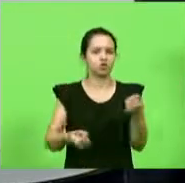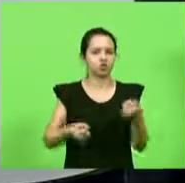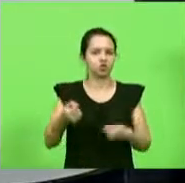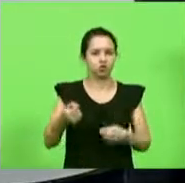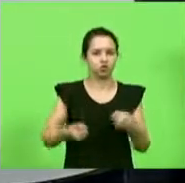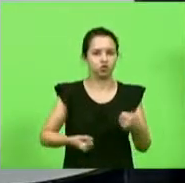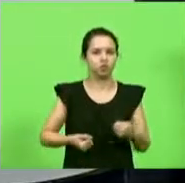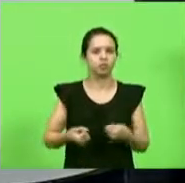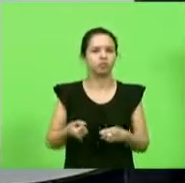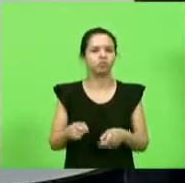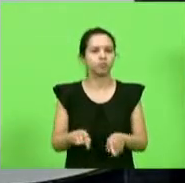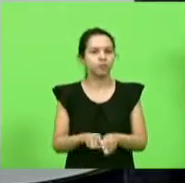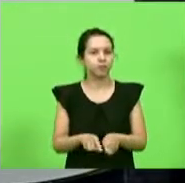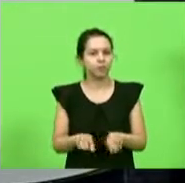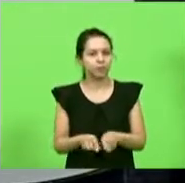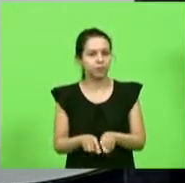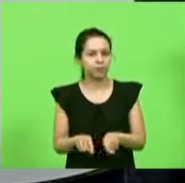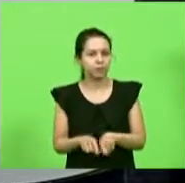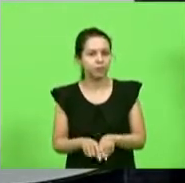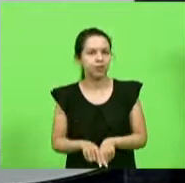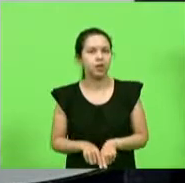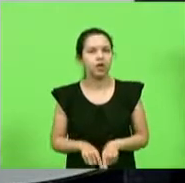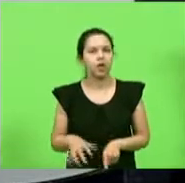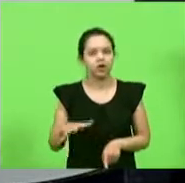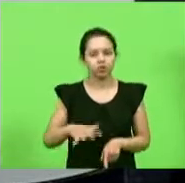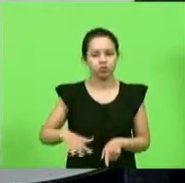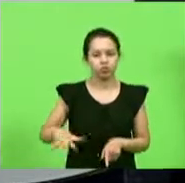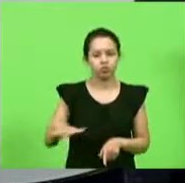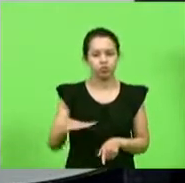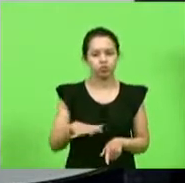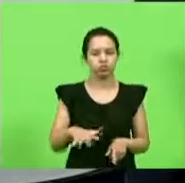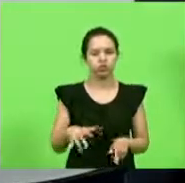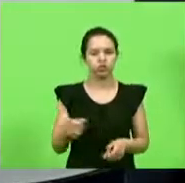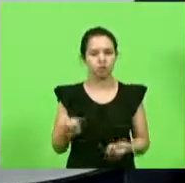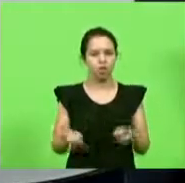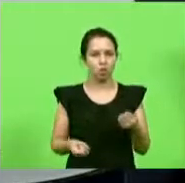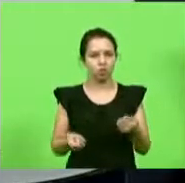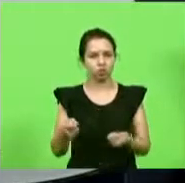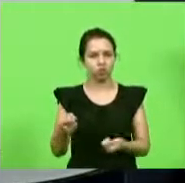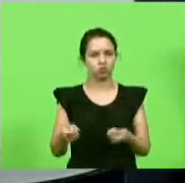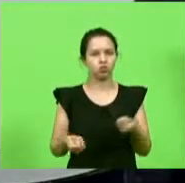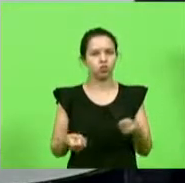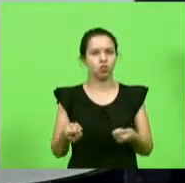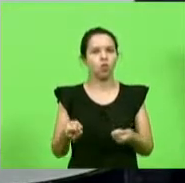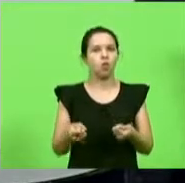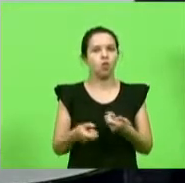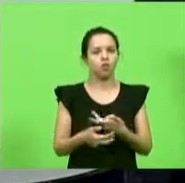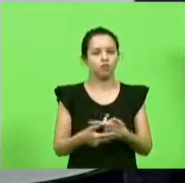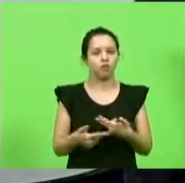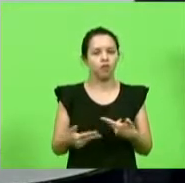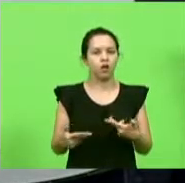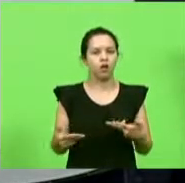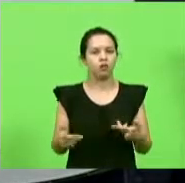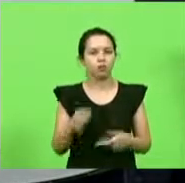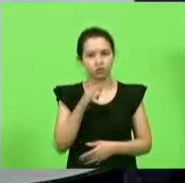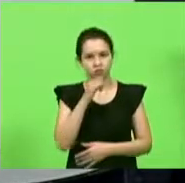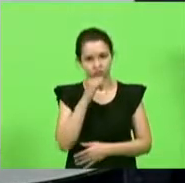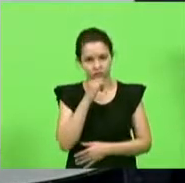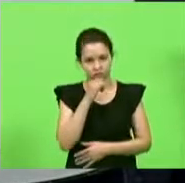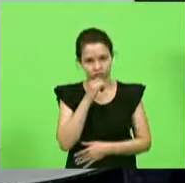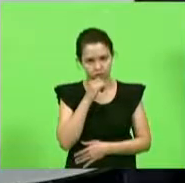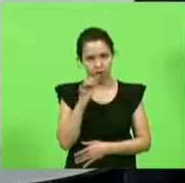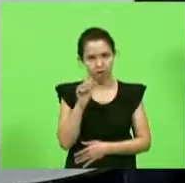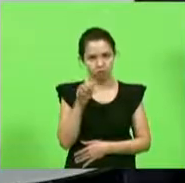empresas do setor automobilístico como a Bovenal que é uma das